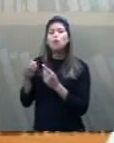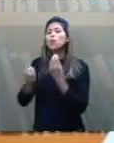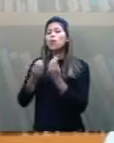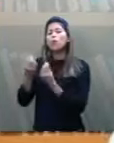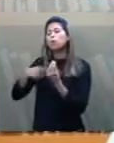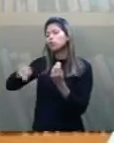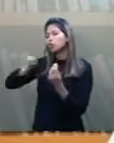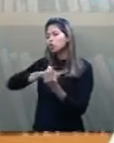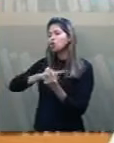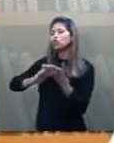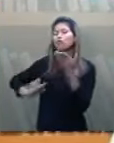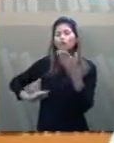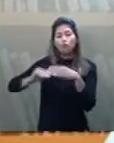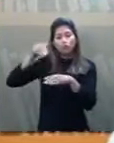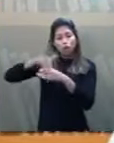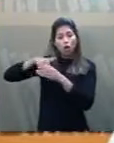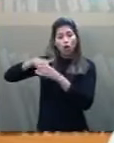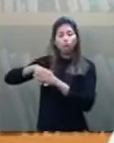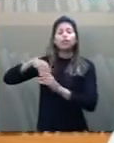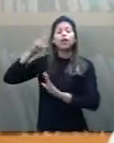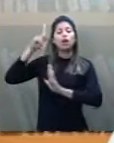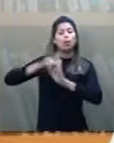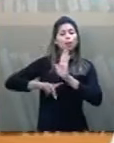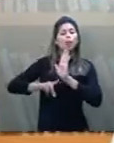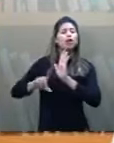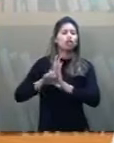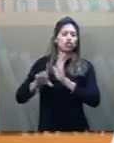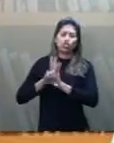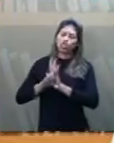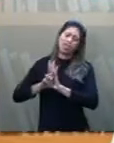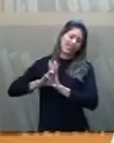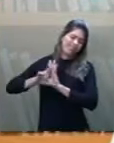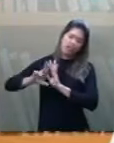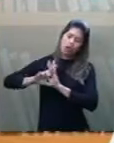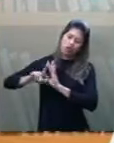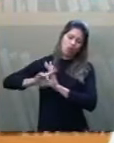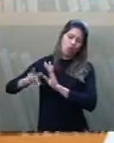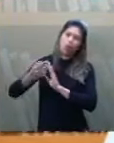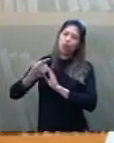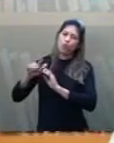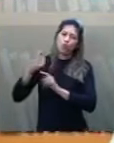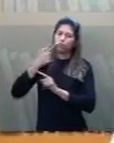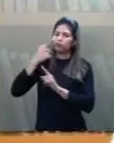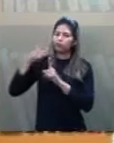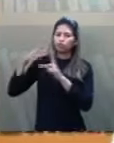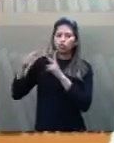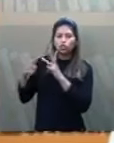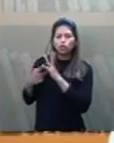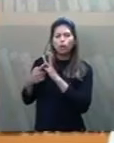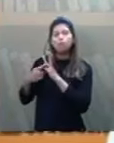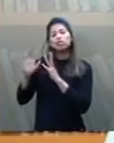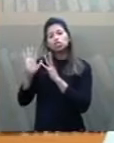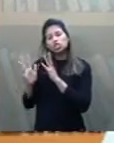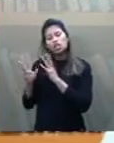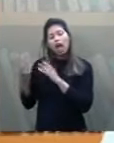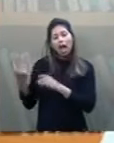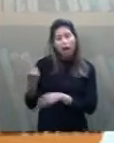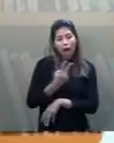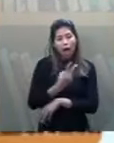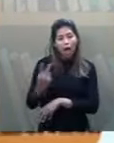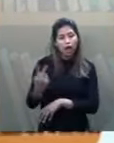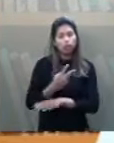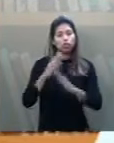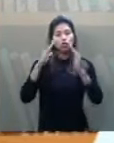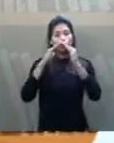para votar o projeto. Esse é o apelo. Não tem outra alternativa. Passou pelas duas casas. Agora,